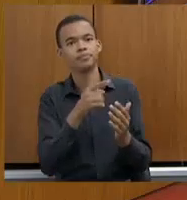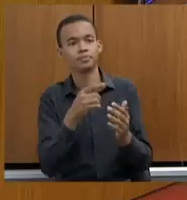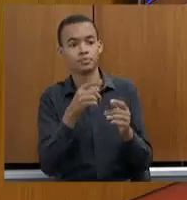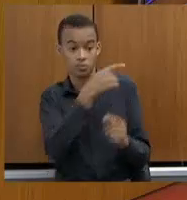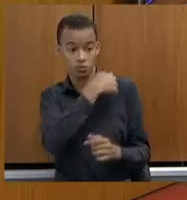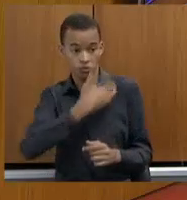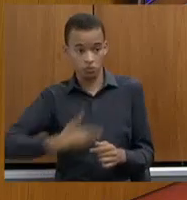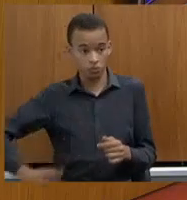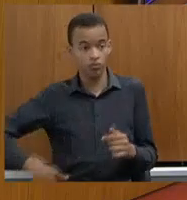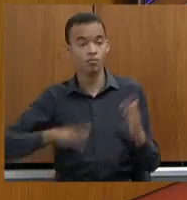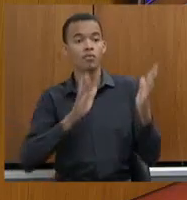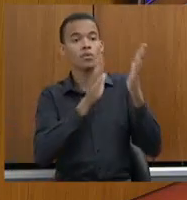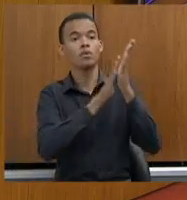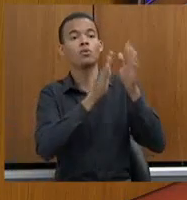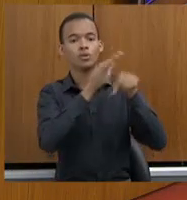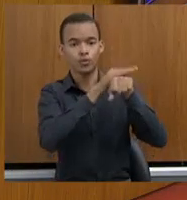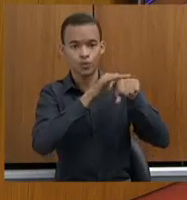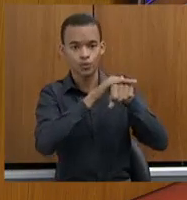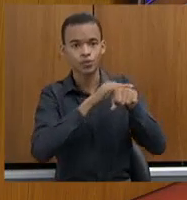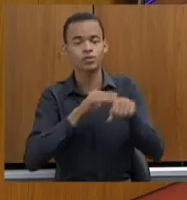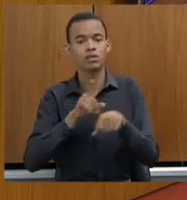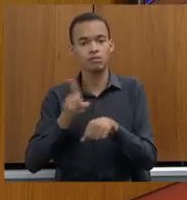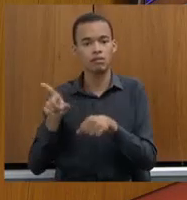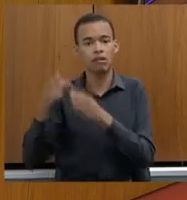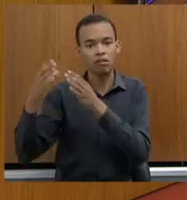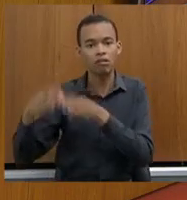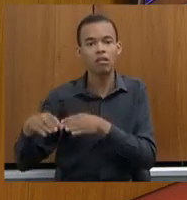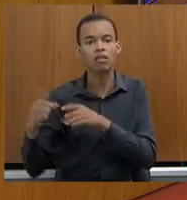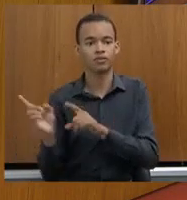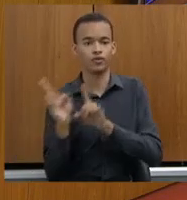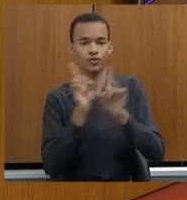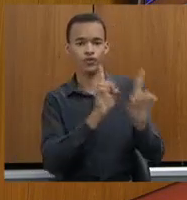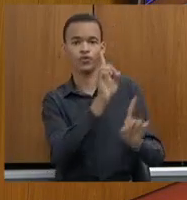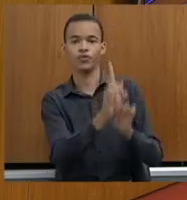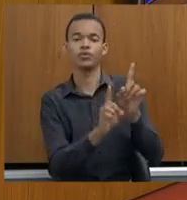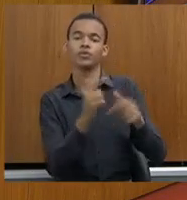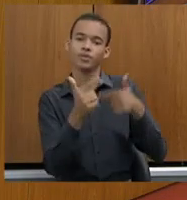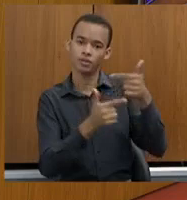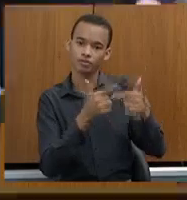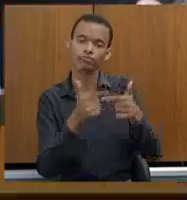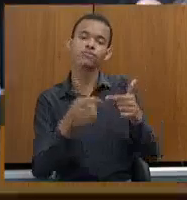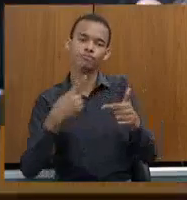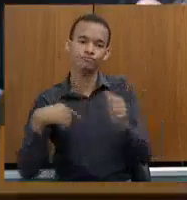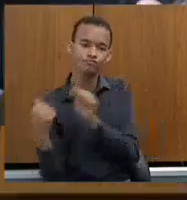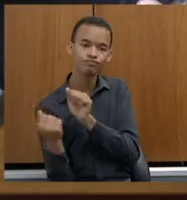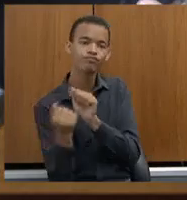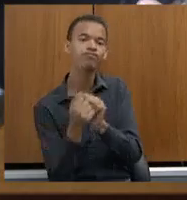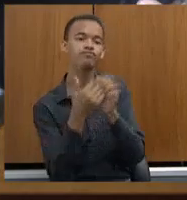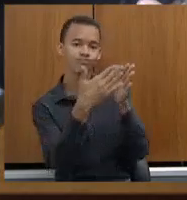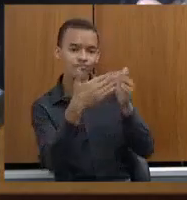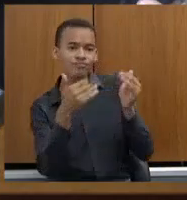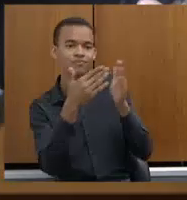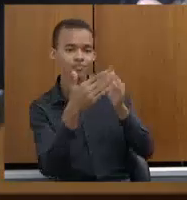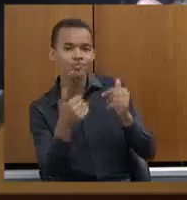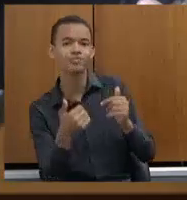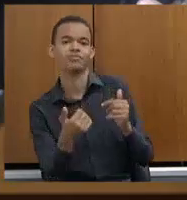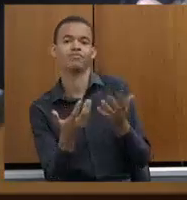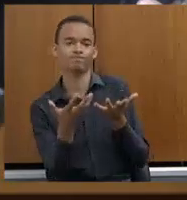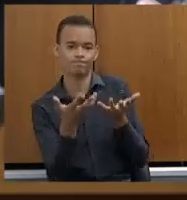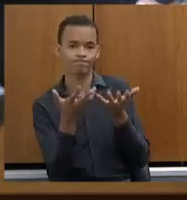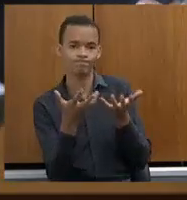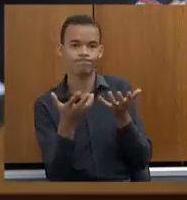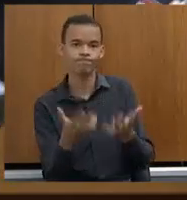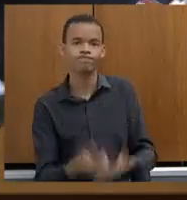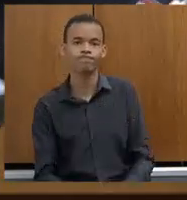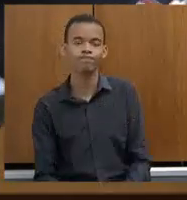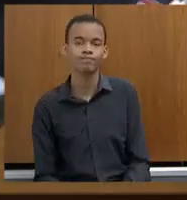governo, que a gente, como governista, também faz coro e endossa essa reivindicação e